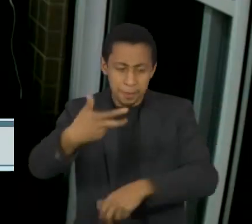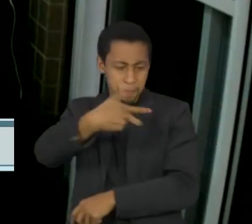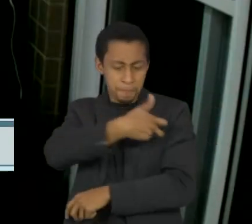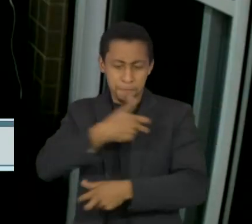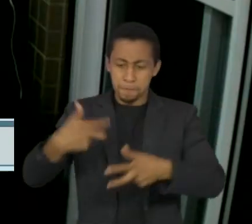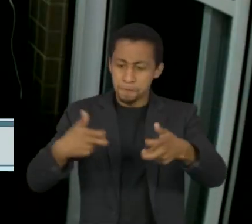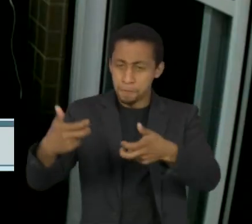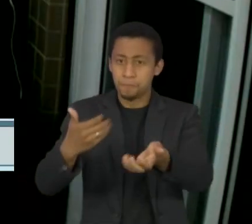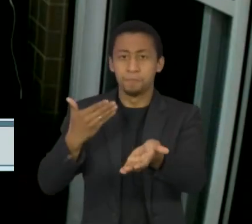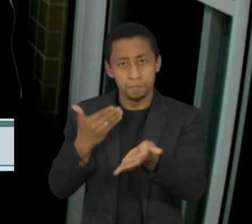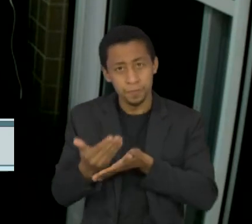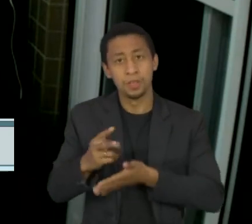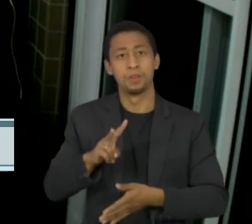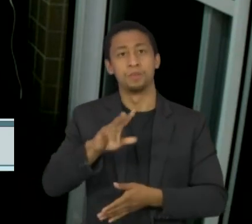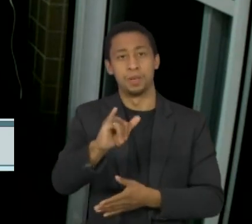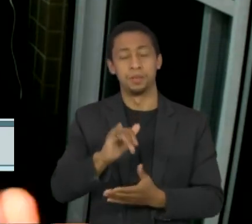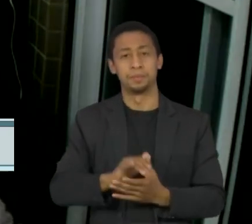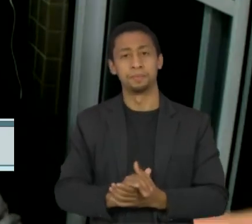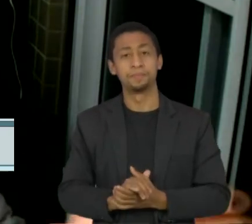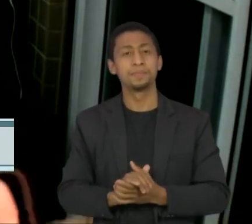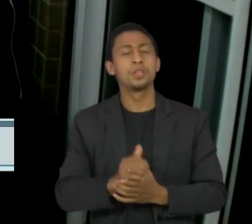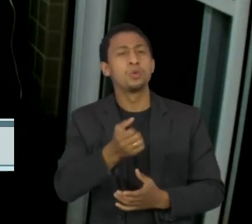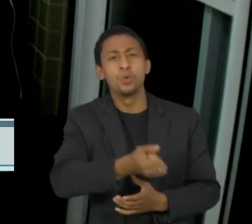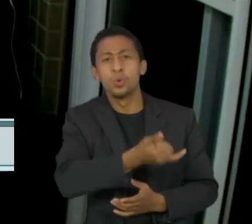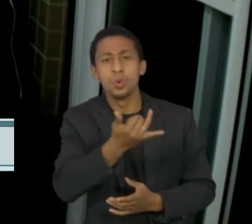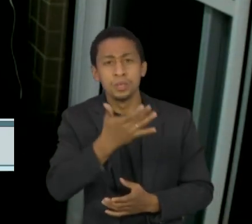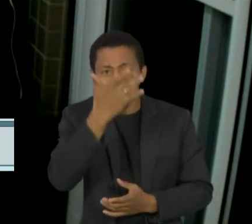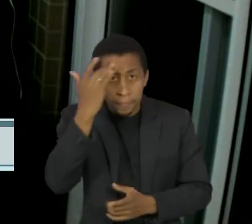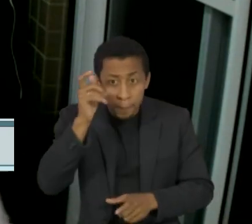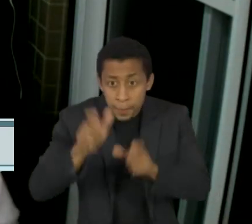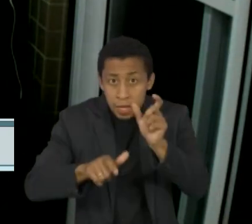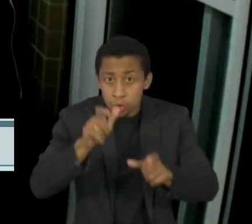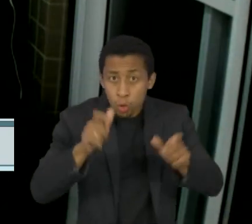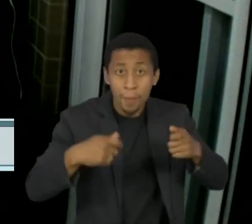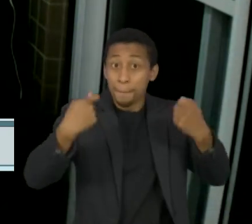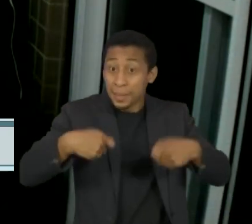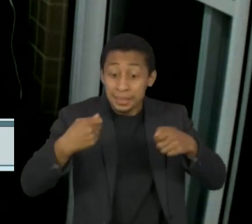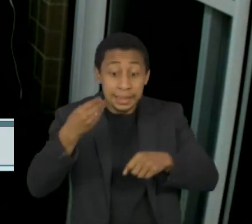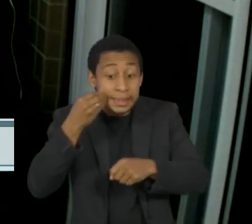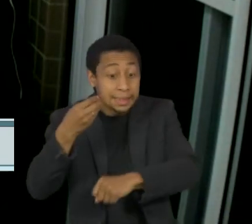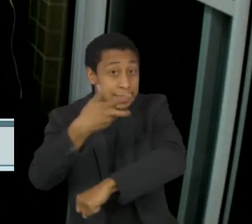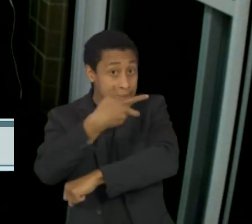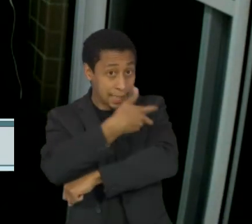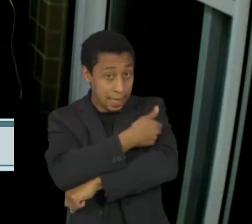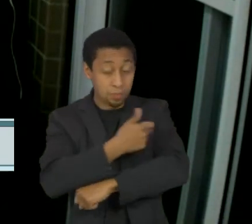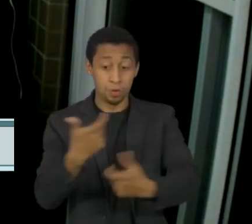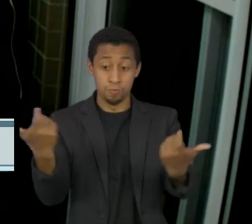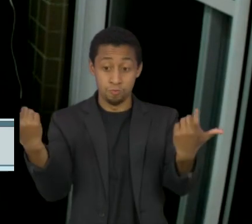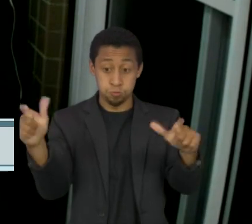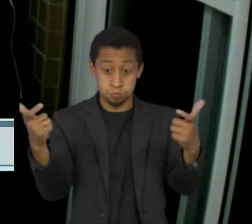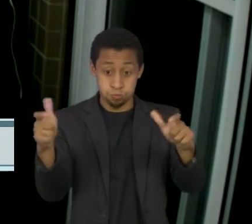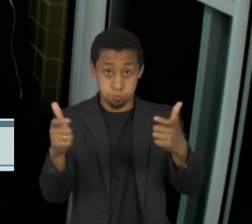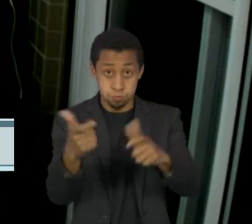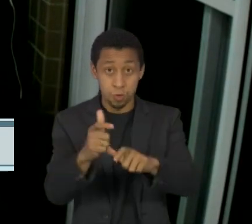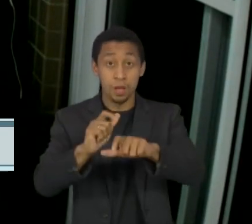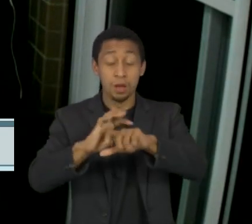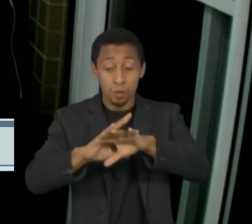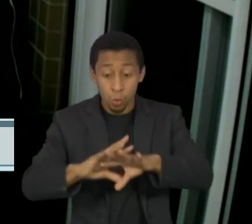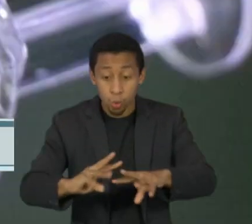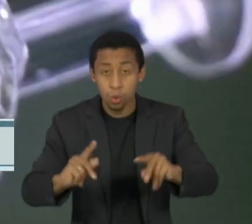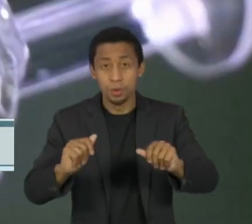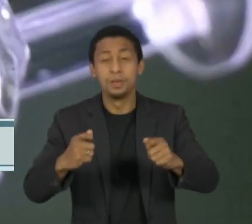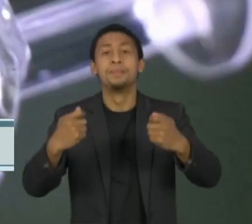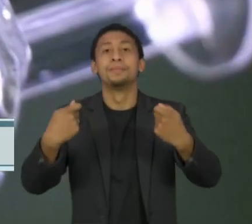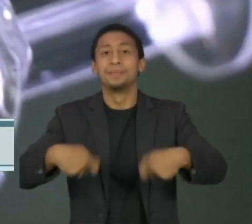A quantidade de pessoas que precisam tomar a vacina para que o número de casos diminua por completo vai depender também de outras